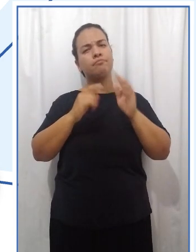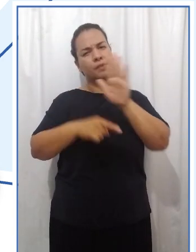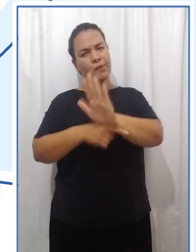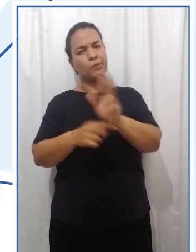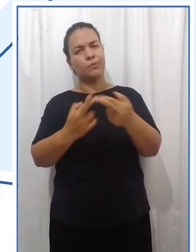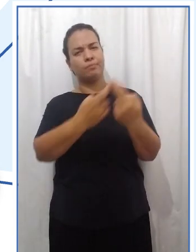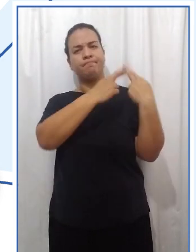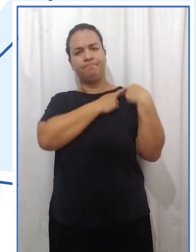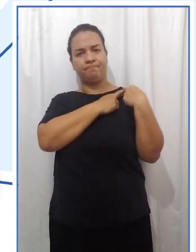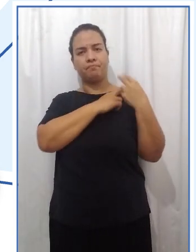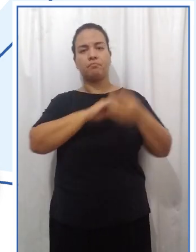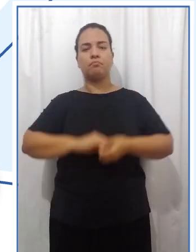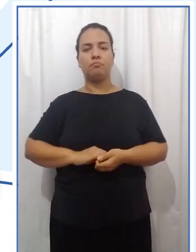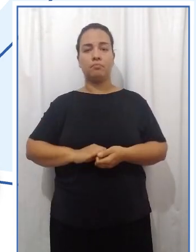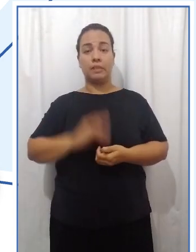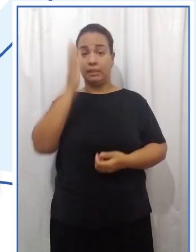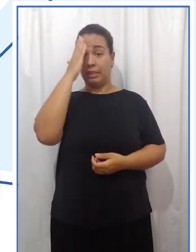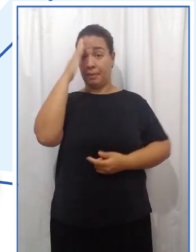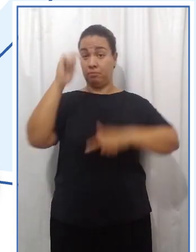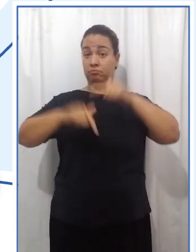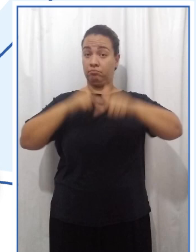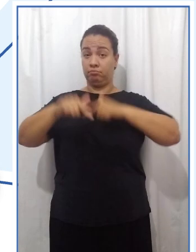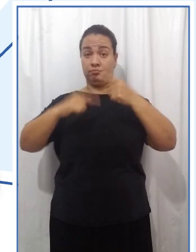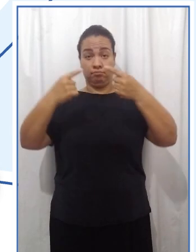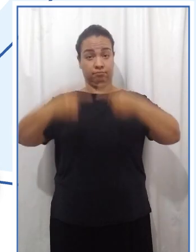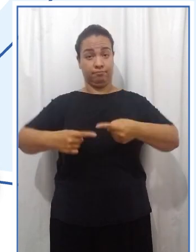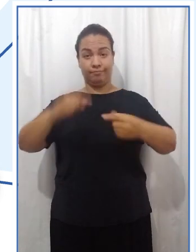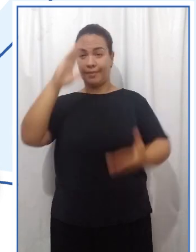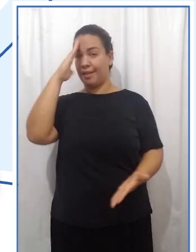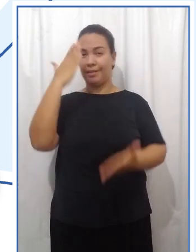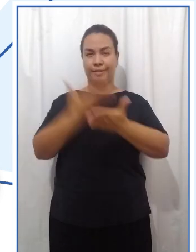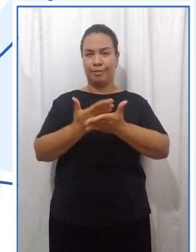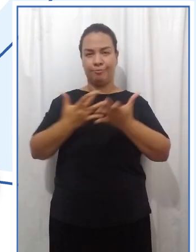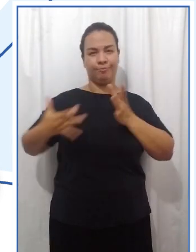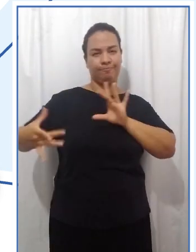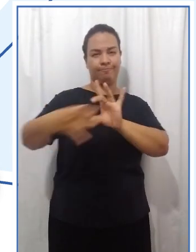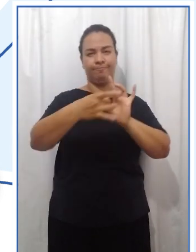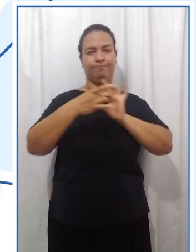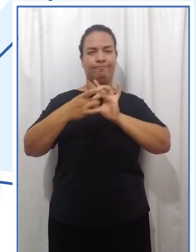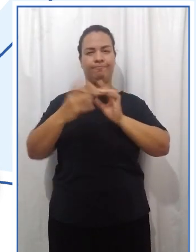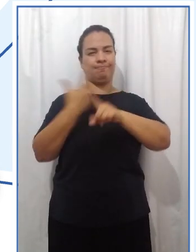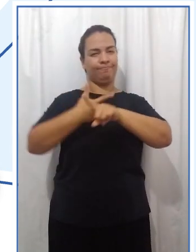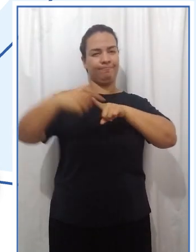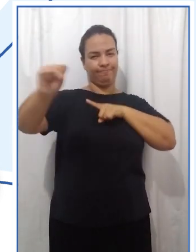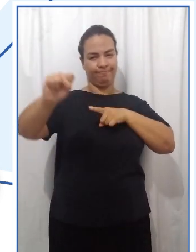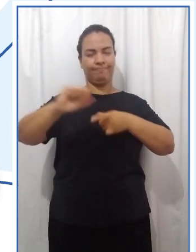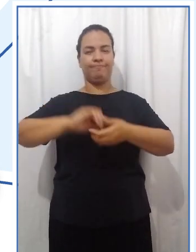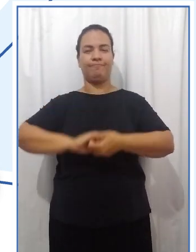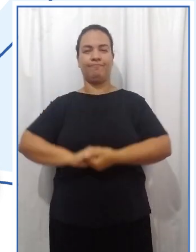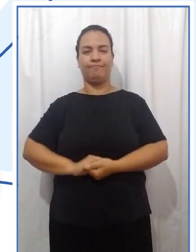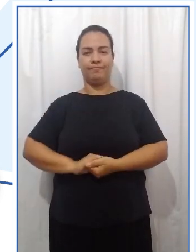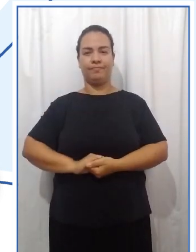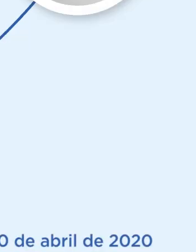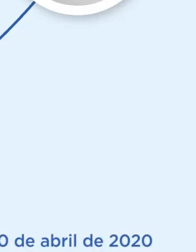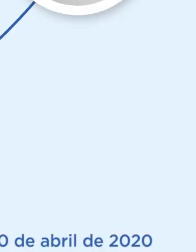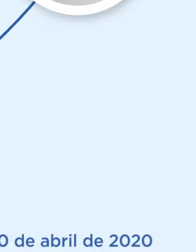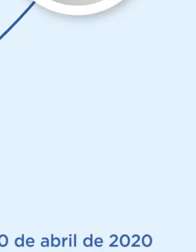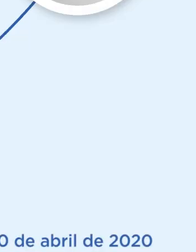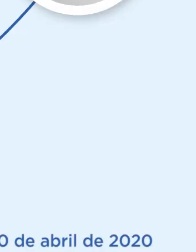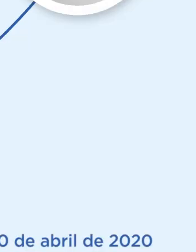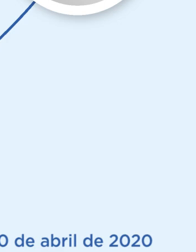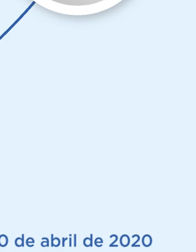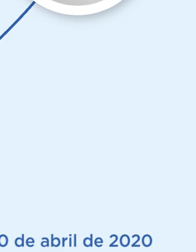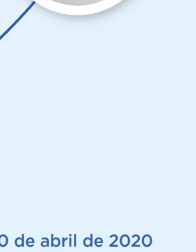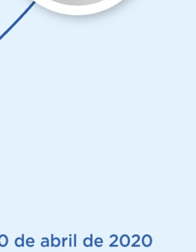parte. Sabemos que é uma tarefa desafiadora, mas temos certeza que juntos vamos vencer essa batalha. E